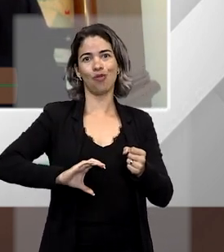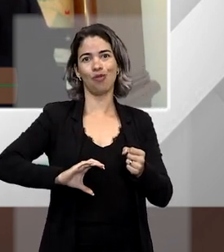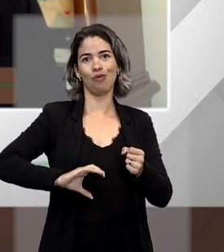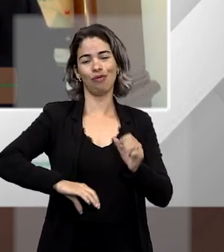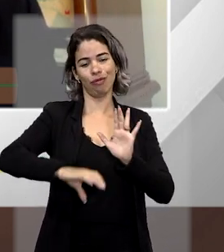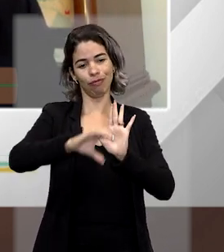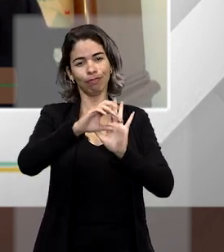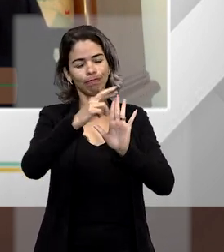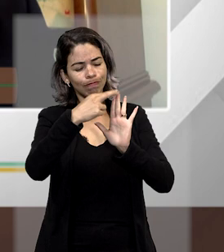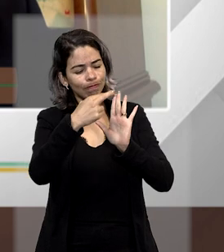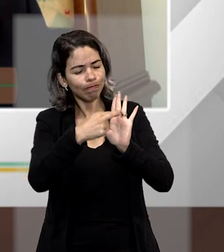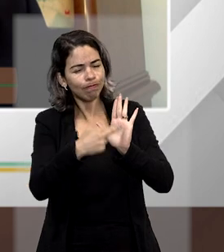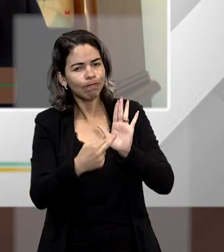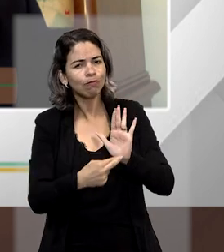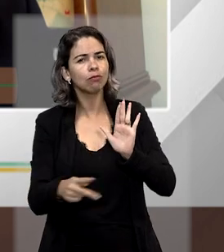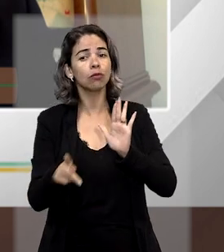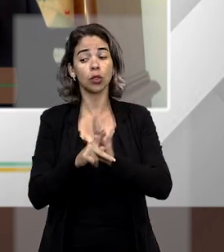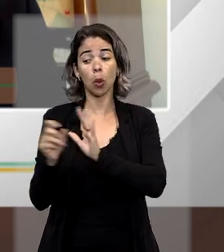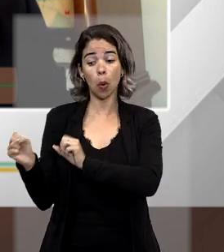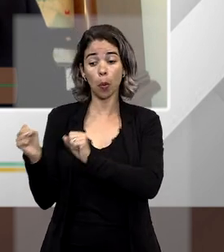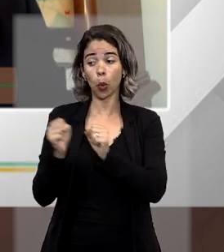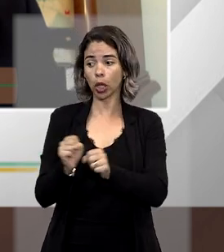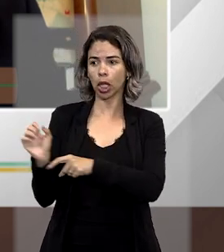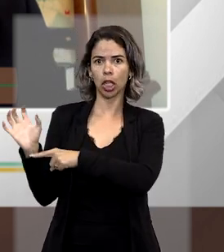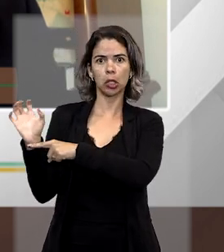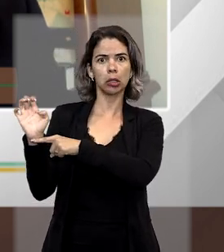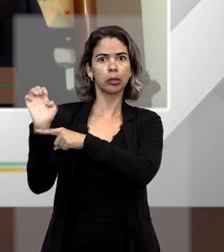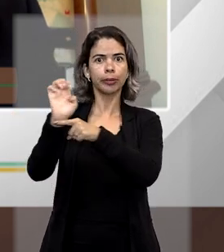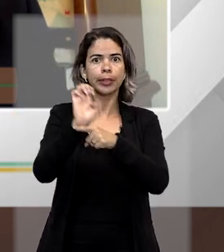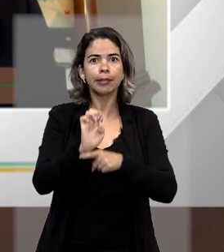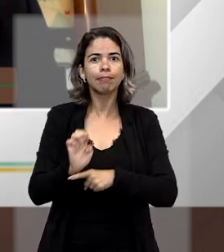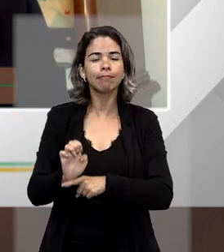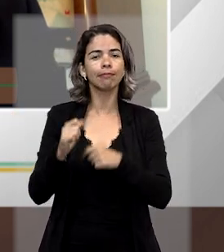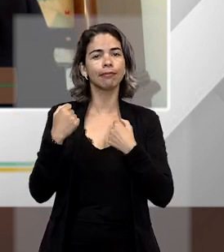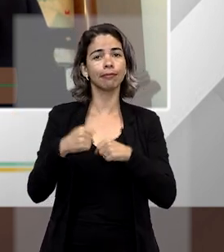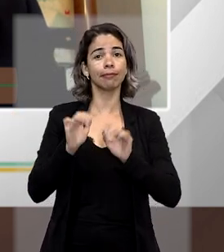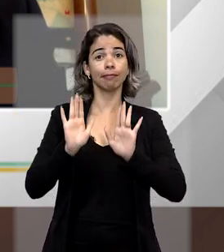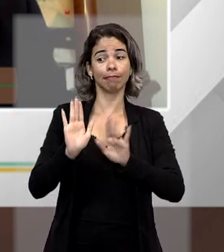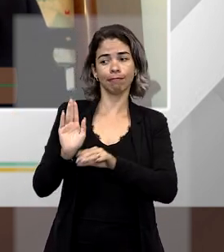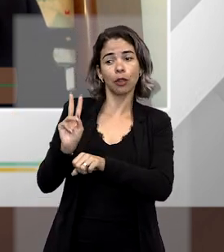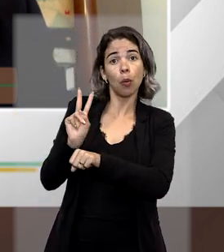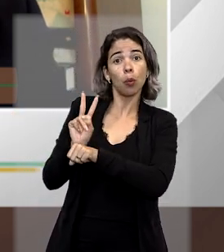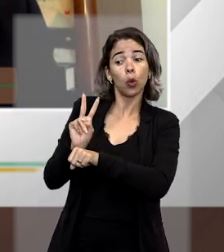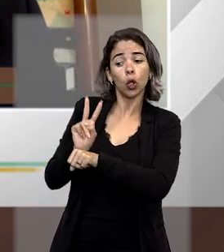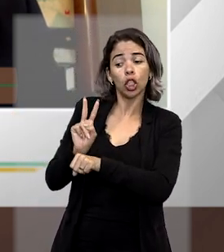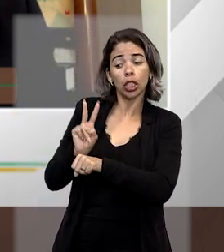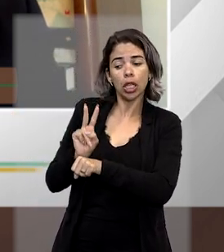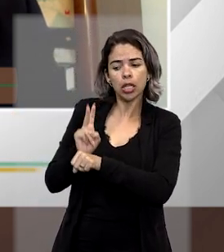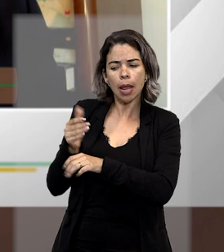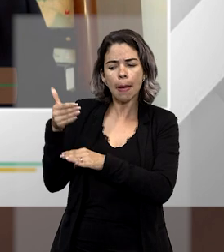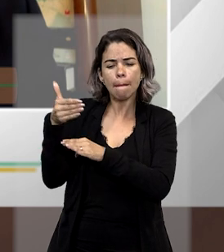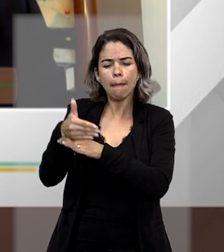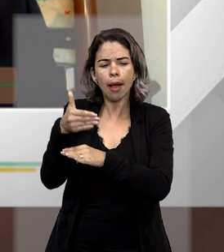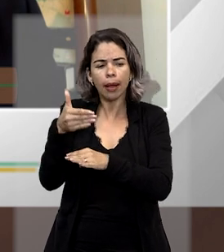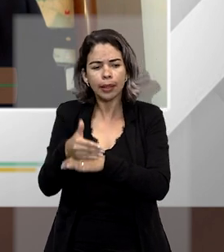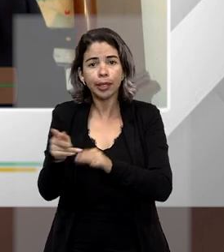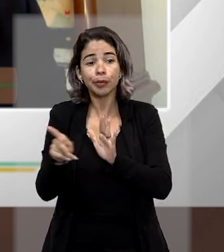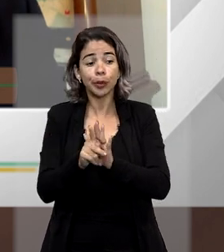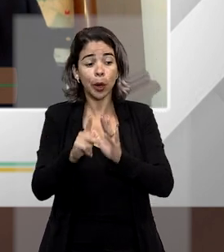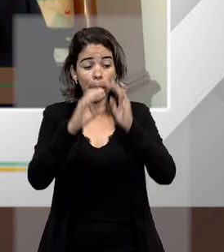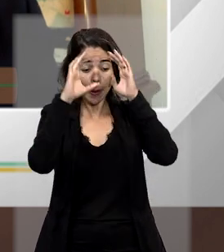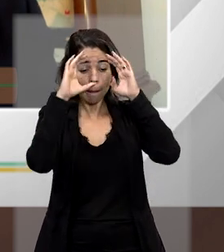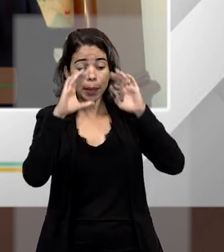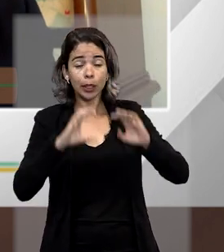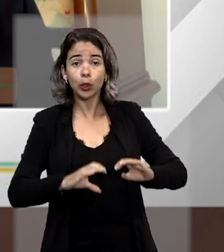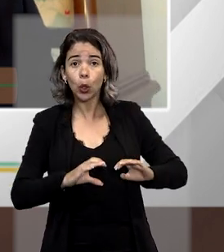pertinentes ali à aplicação do poder do Estado, ela tem que resguardar essa participação